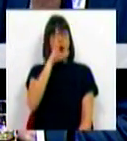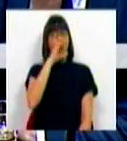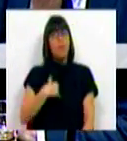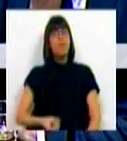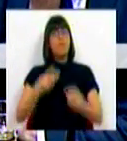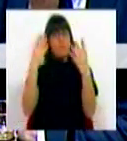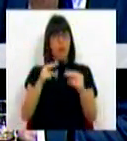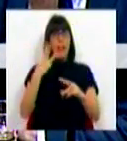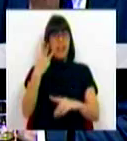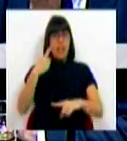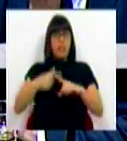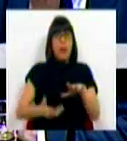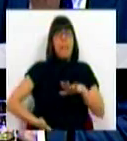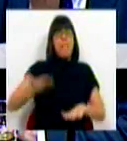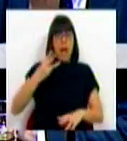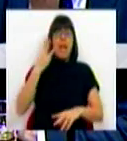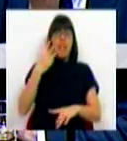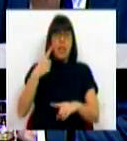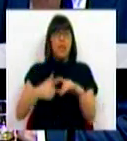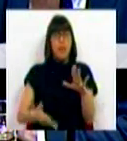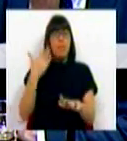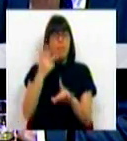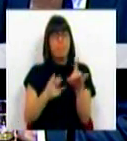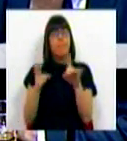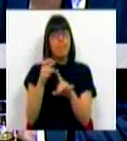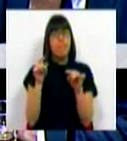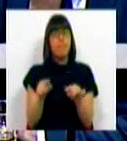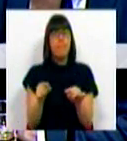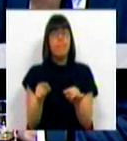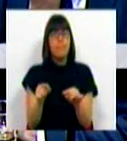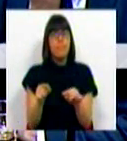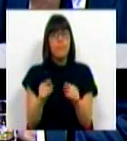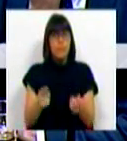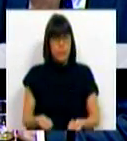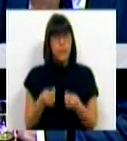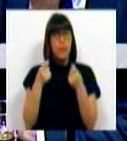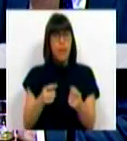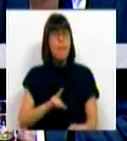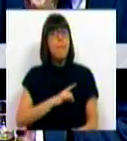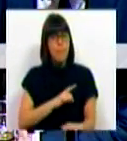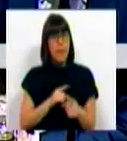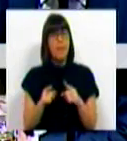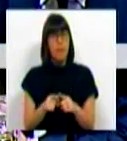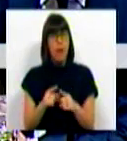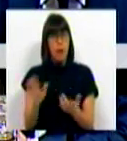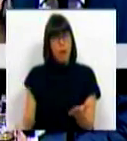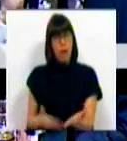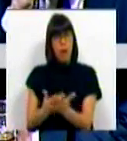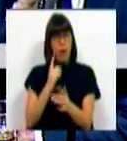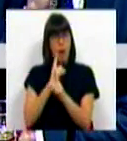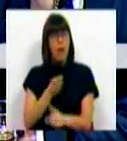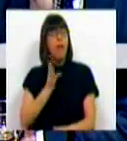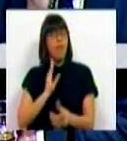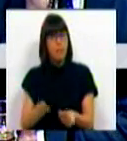conseguimos triplicar isso e triplicar o aumento do investimento privado nas propostas que foram